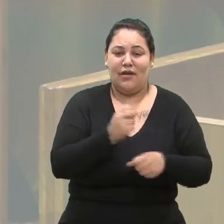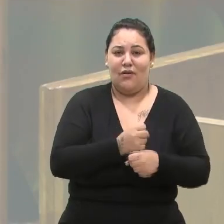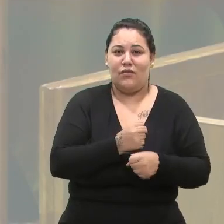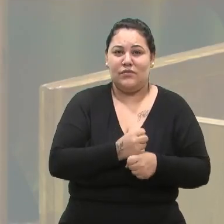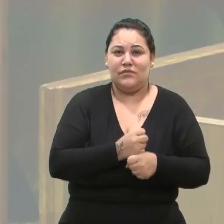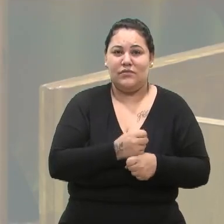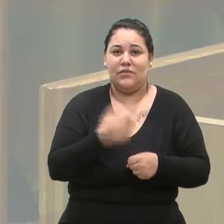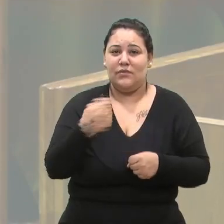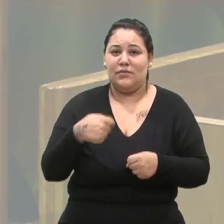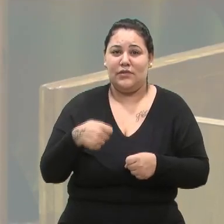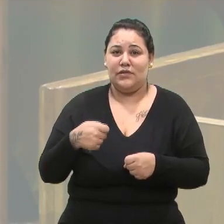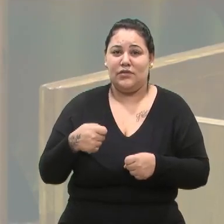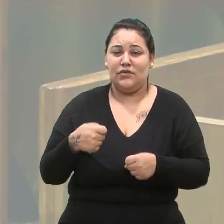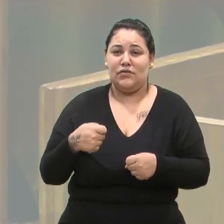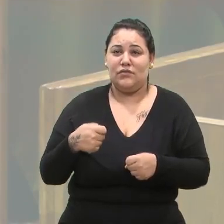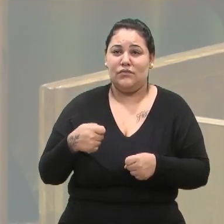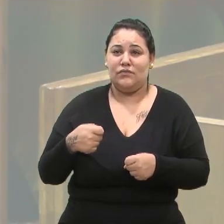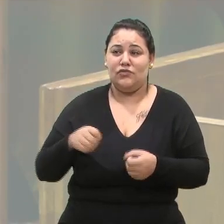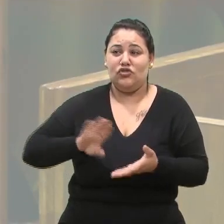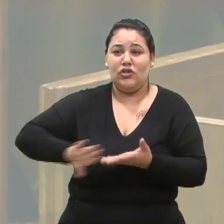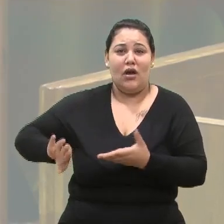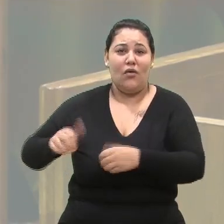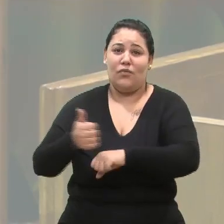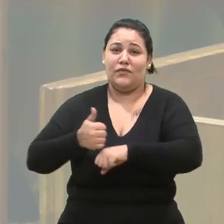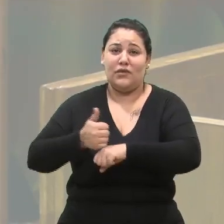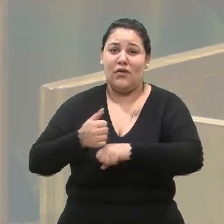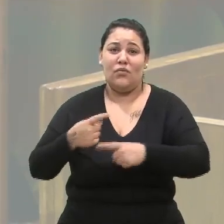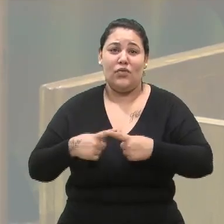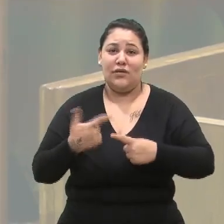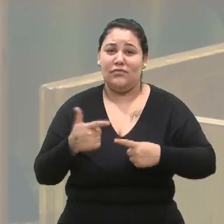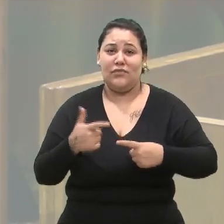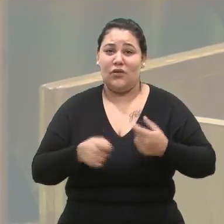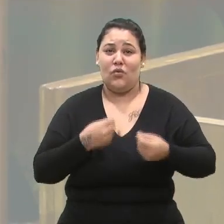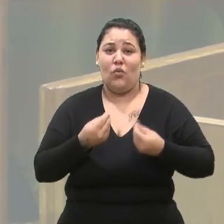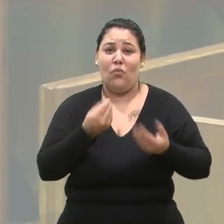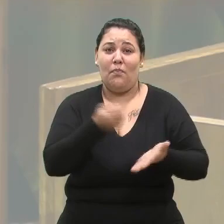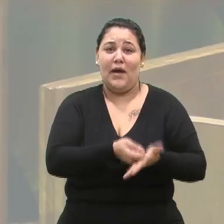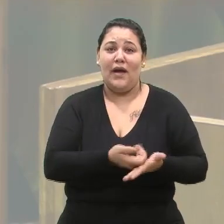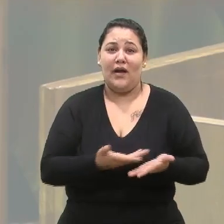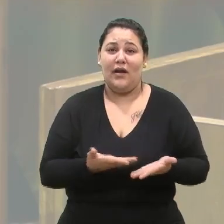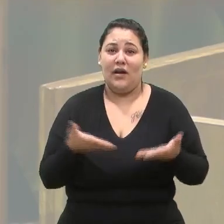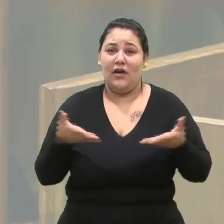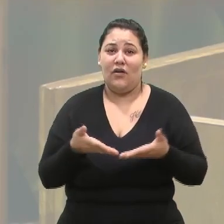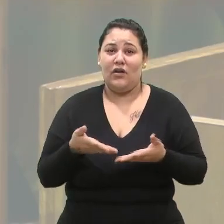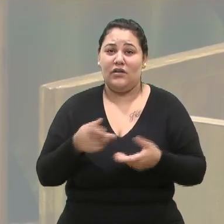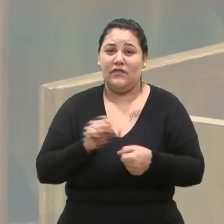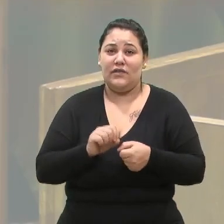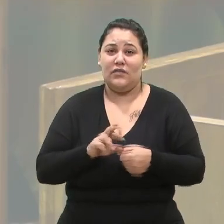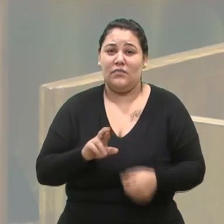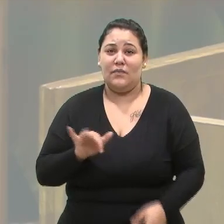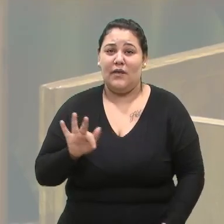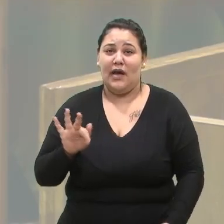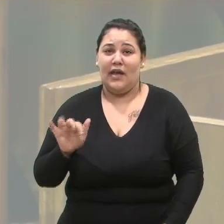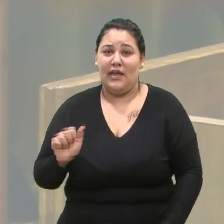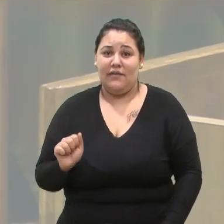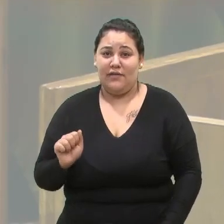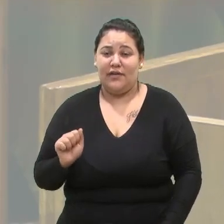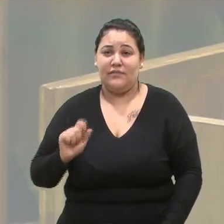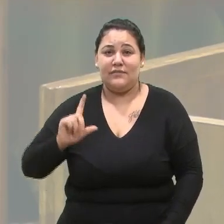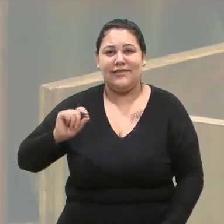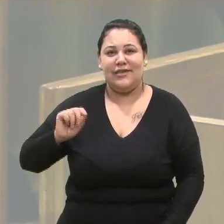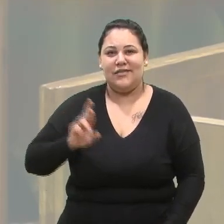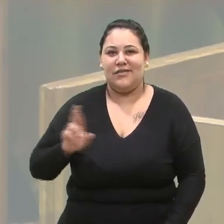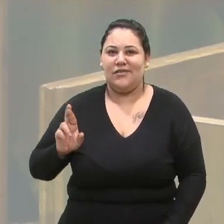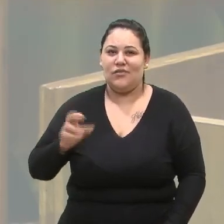tiveram que dispensar todos os trabalhadores, porque não tem um centavo. Agora, a gente está fazendo uma rifinha, até quem quiser ajudar, deve ser a isso no número, para